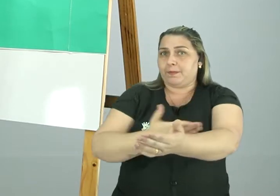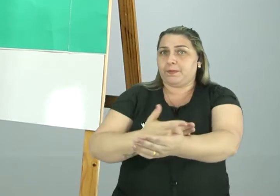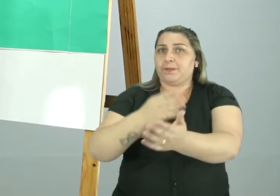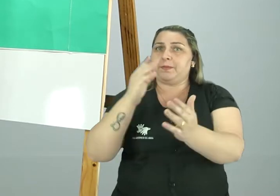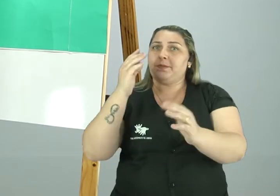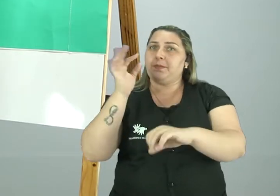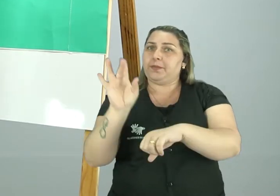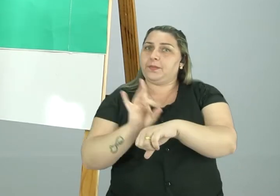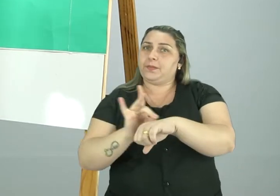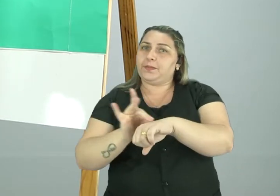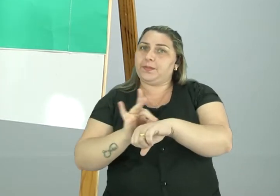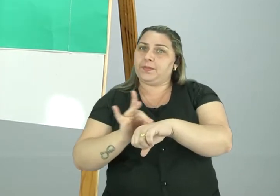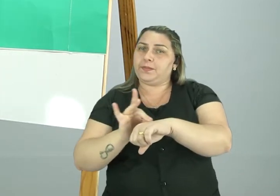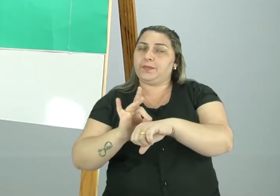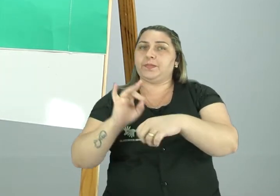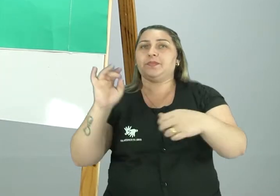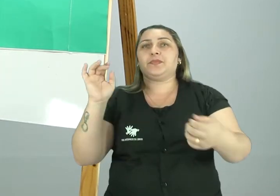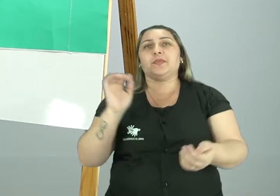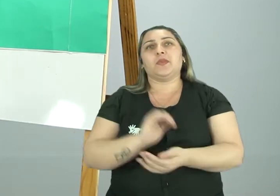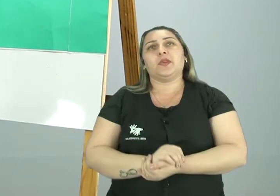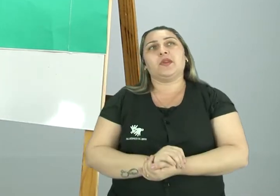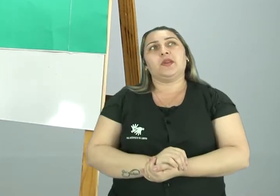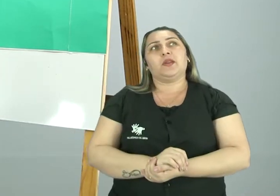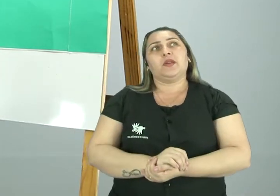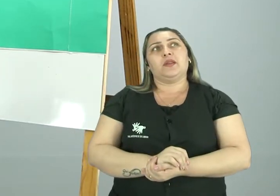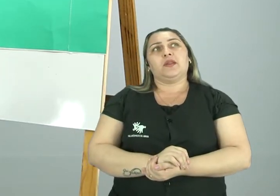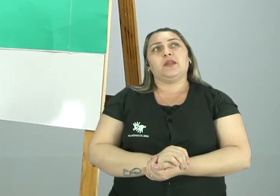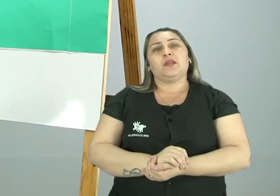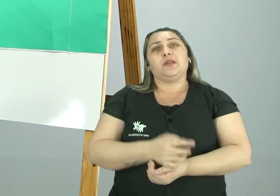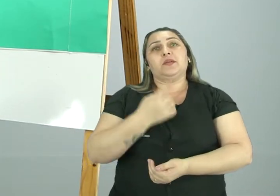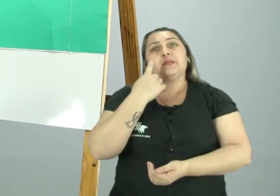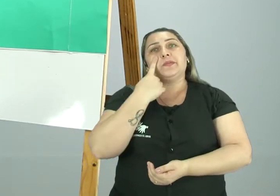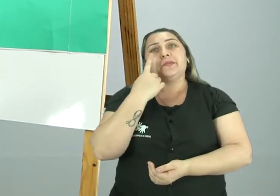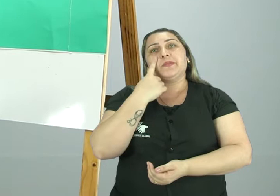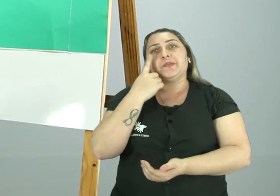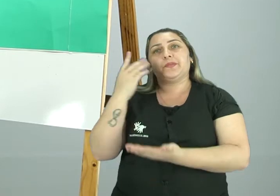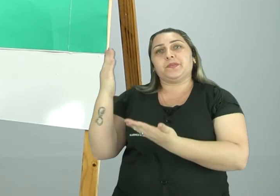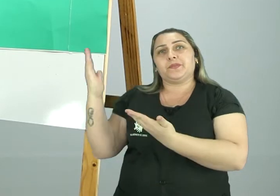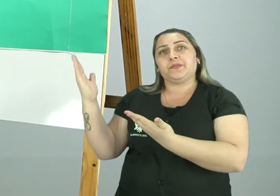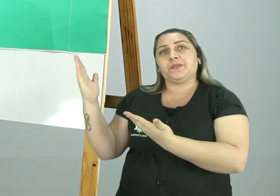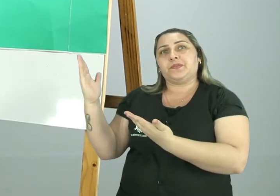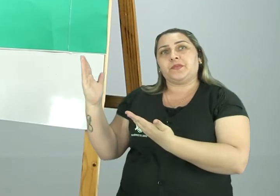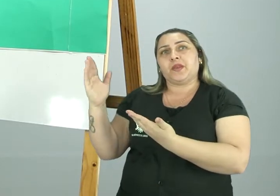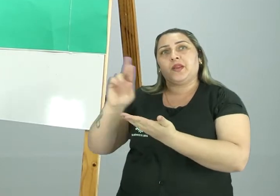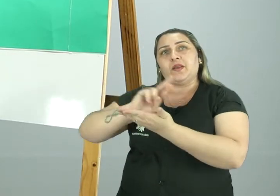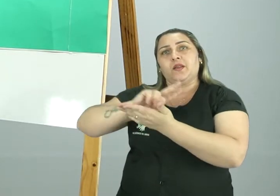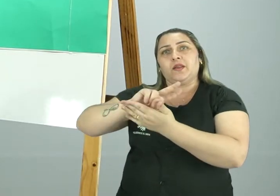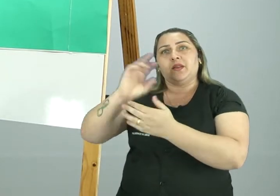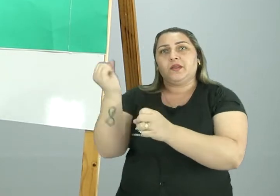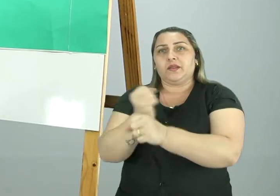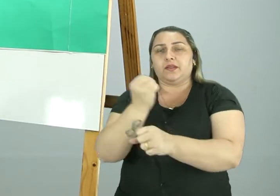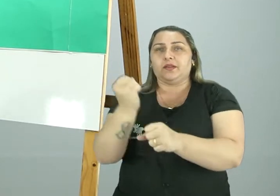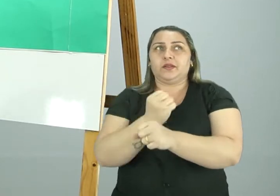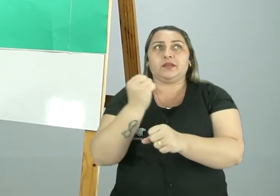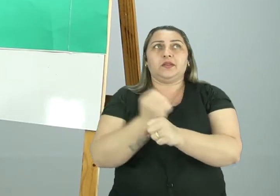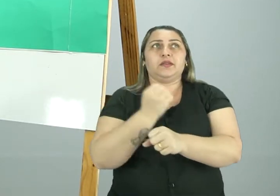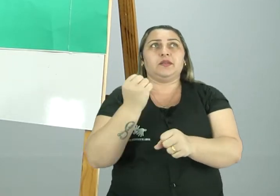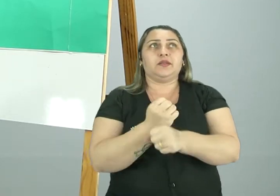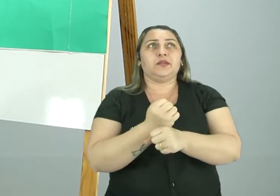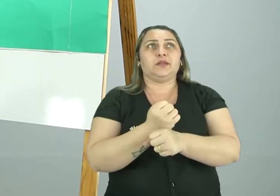Então, aqui, observem, tem várias construções,